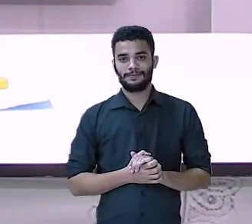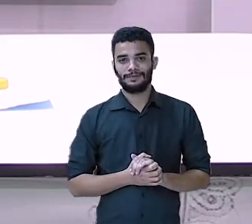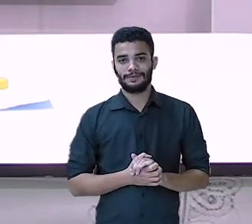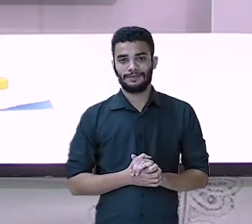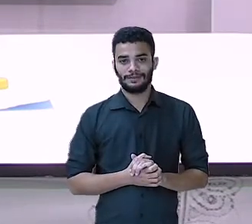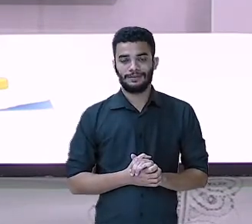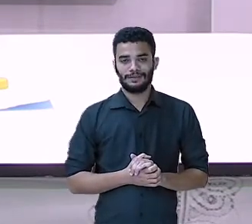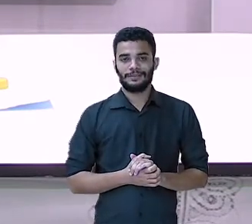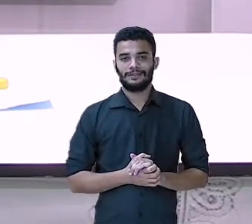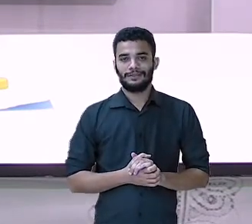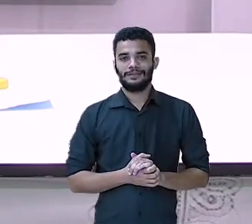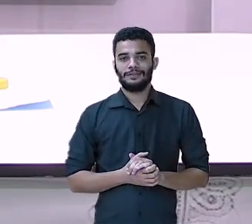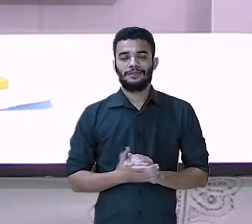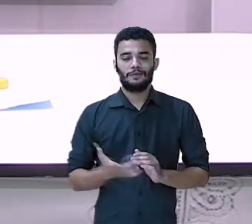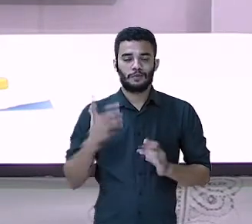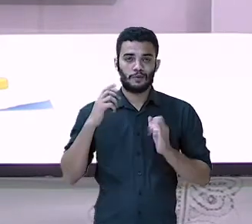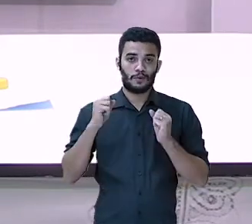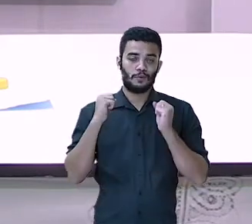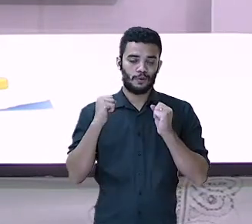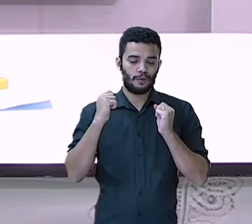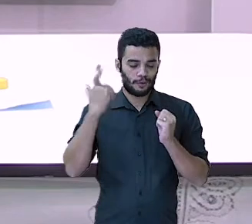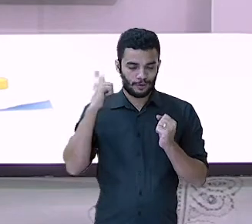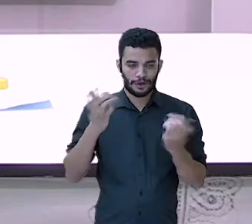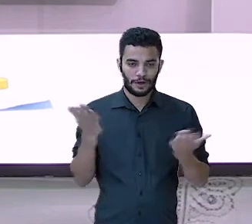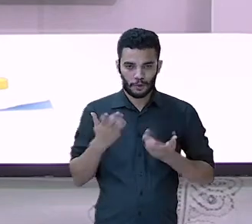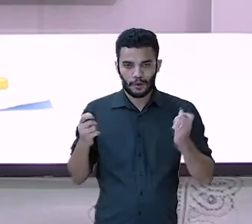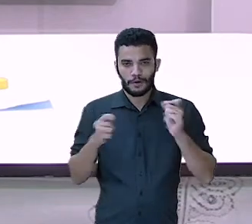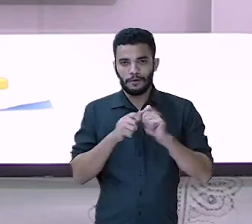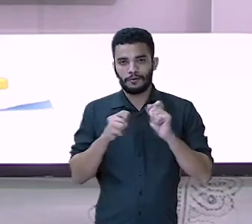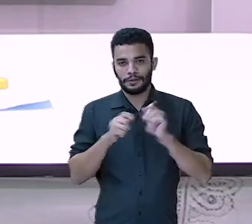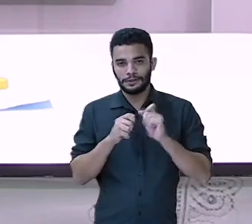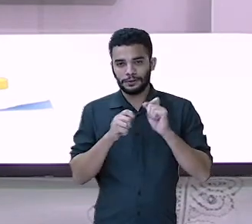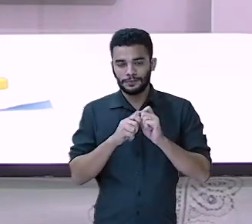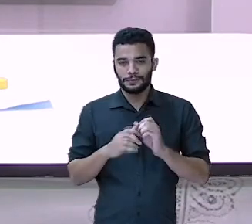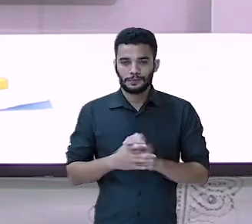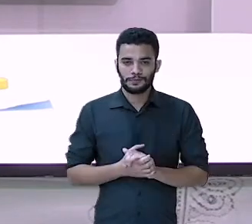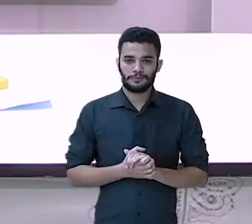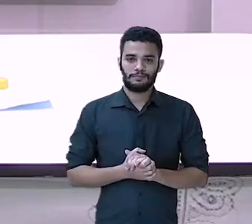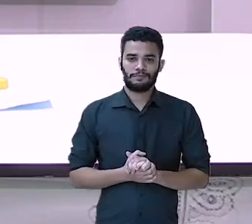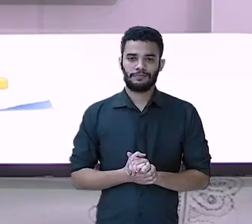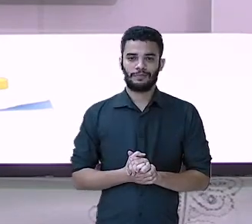Consegui! Então, vamos lá. Então,